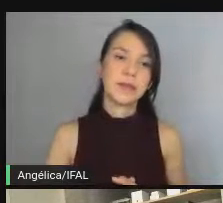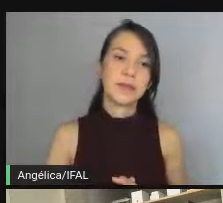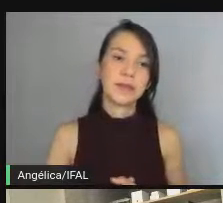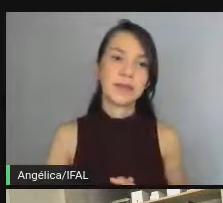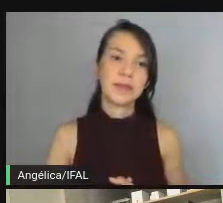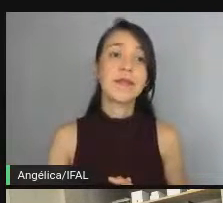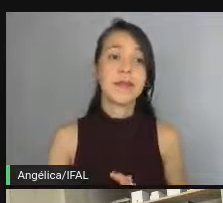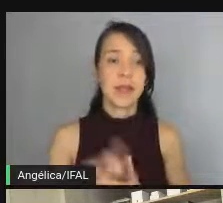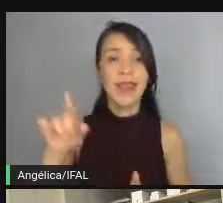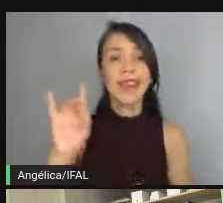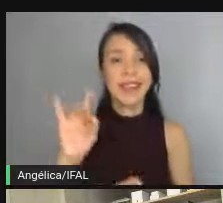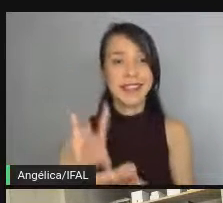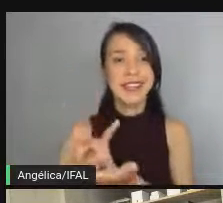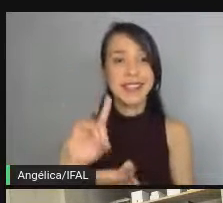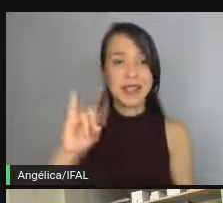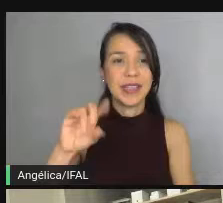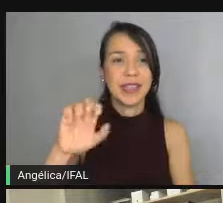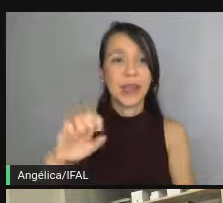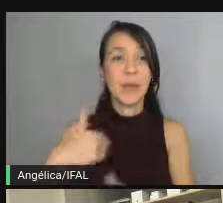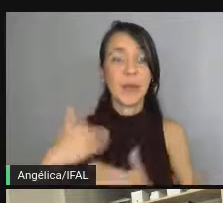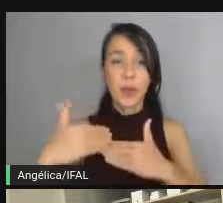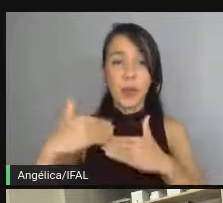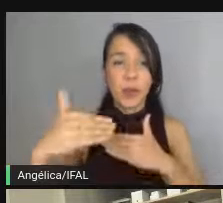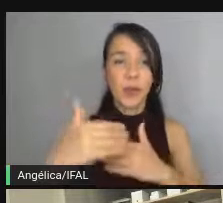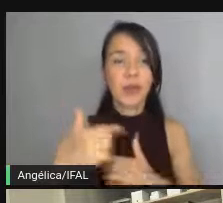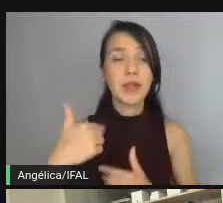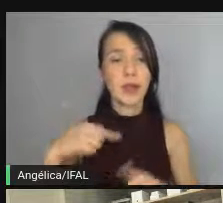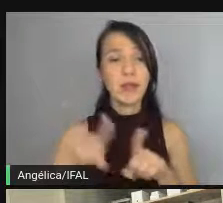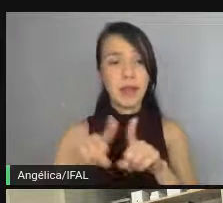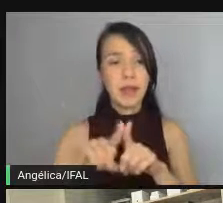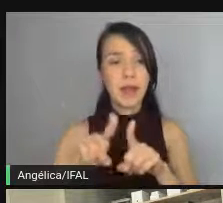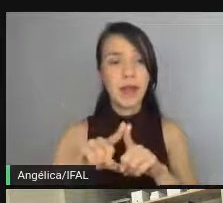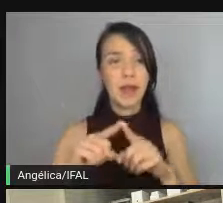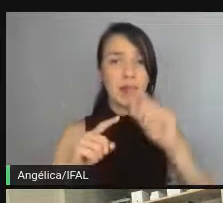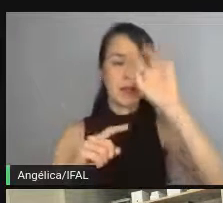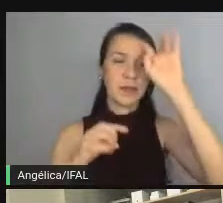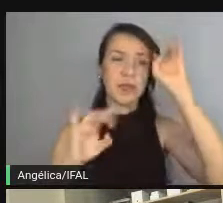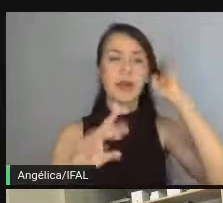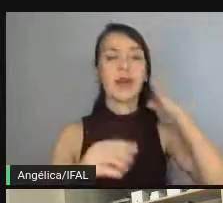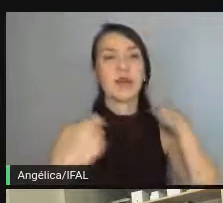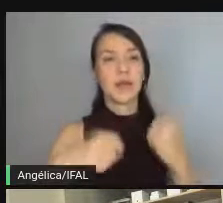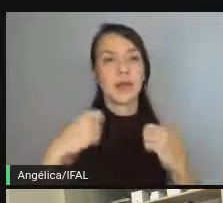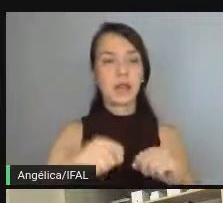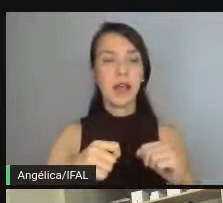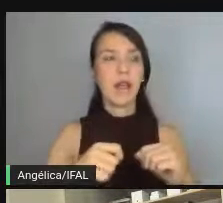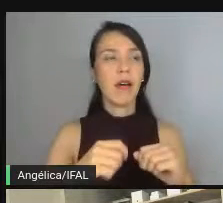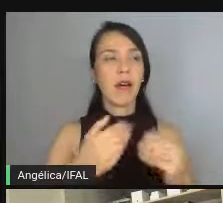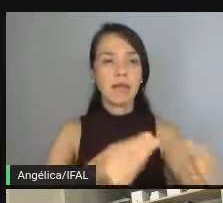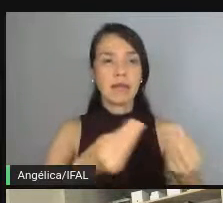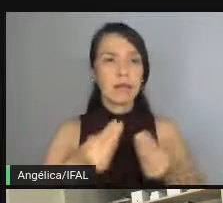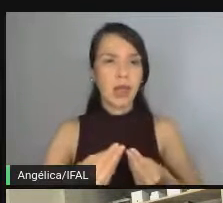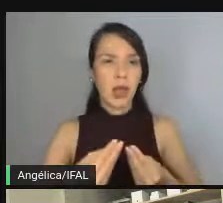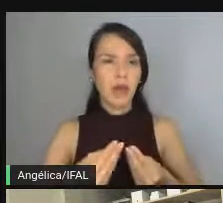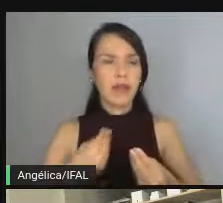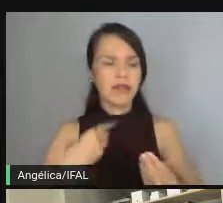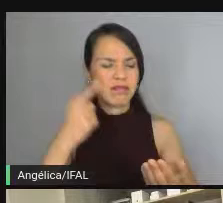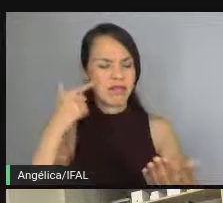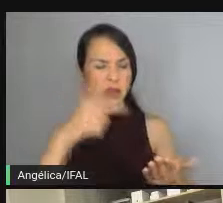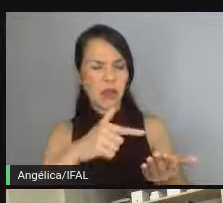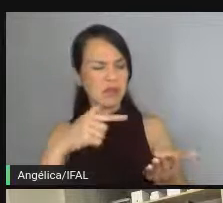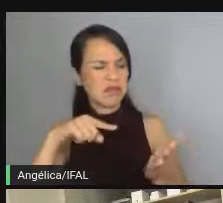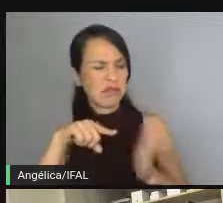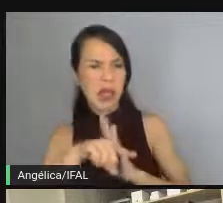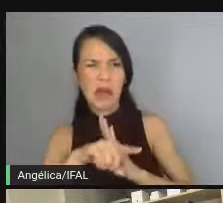É exatamente isso, Faridman. No início da carreira, eu também só recebia o que precisava ser feito, não validava, não